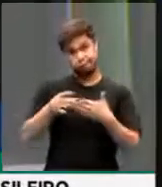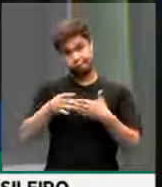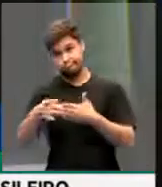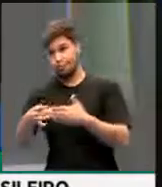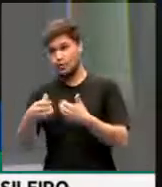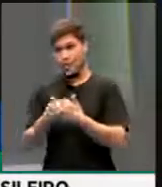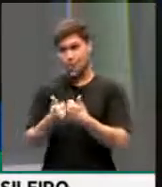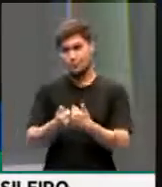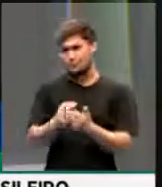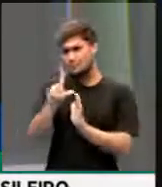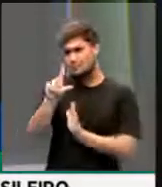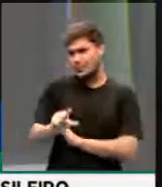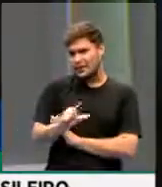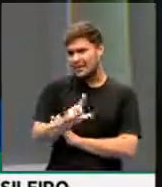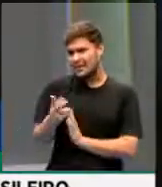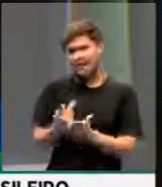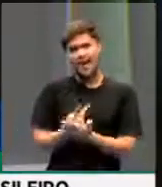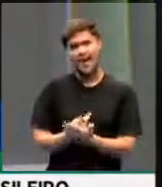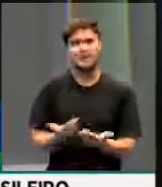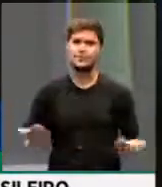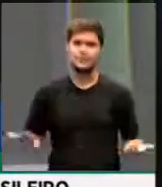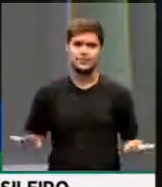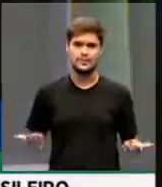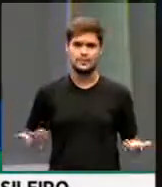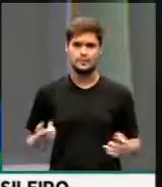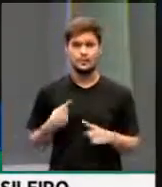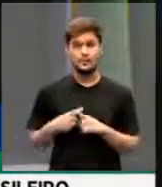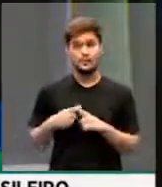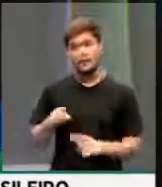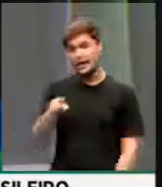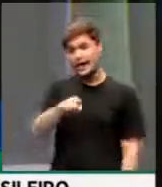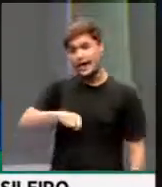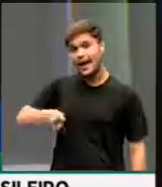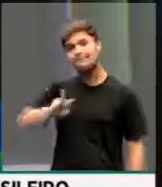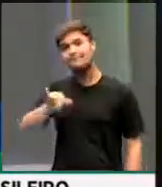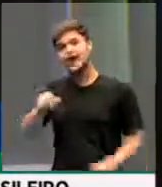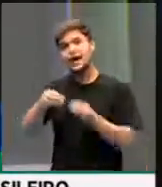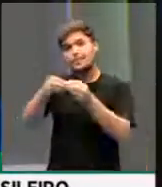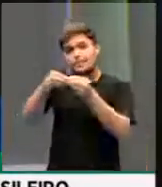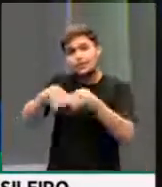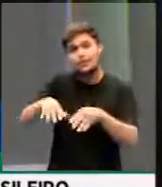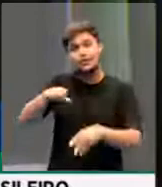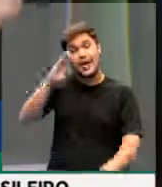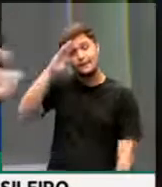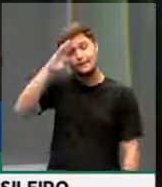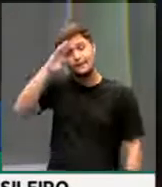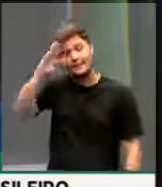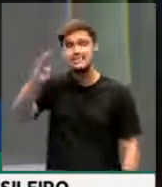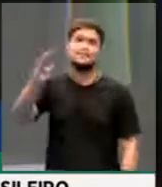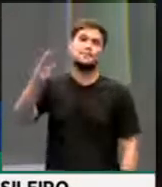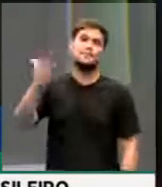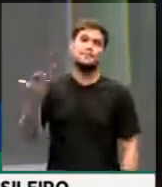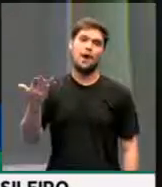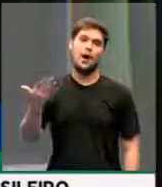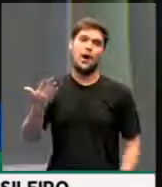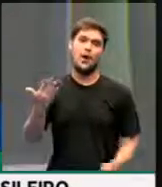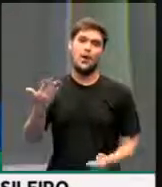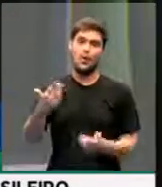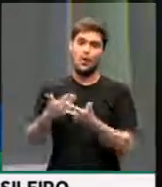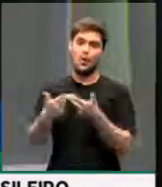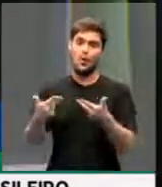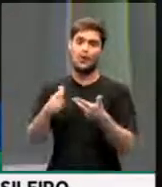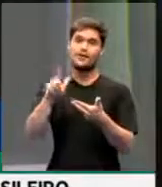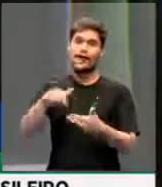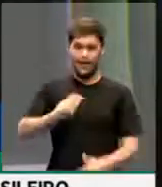essas medidas estão erradas porque elas vão afetar o principal bem que nós todos aqui deveríamos proteger,